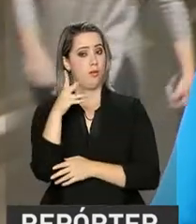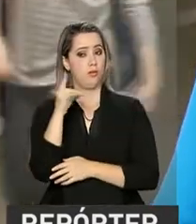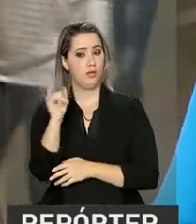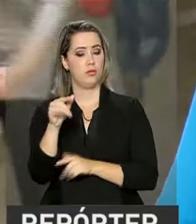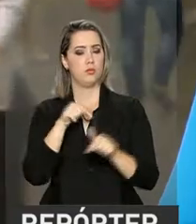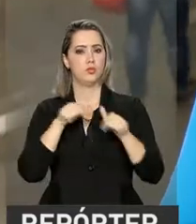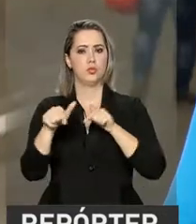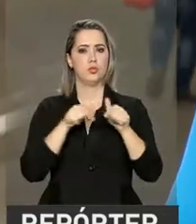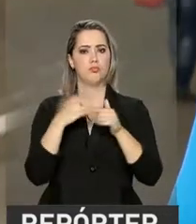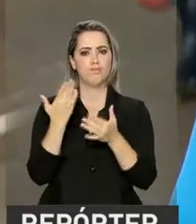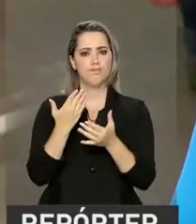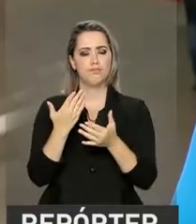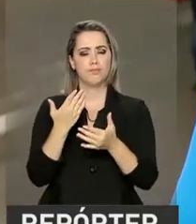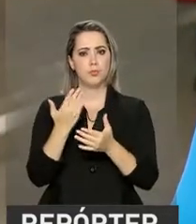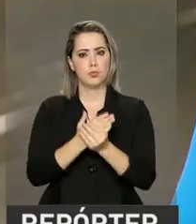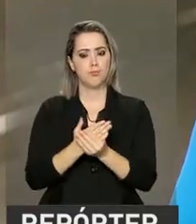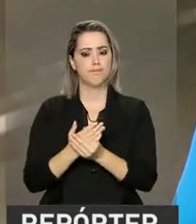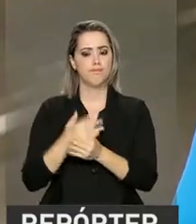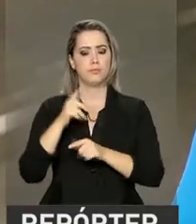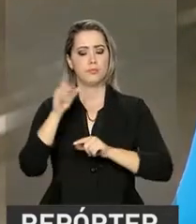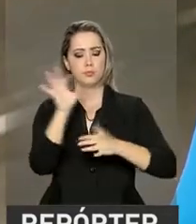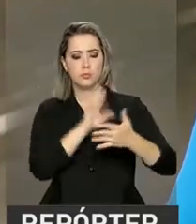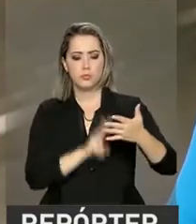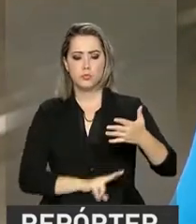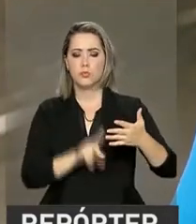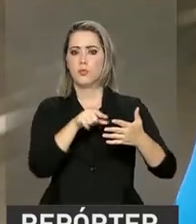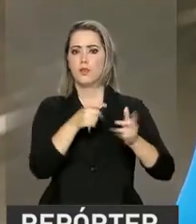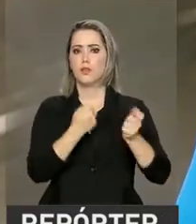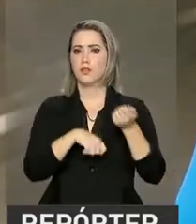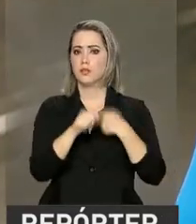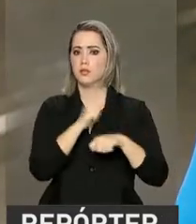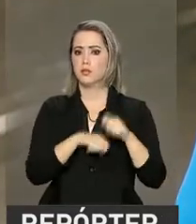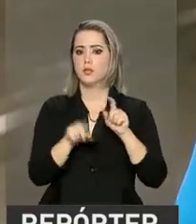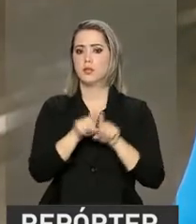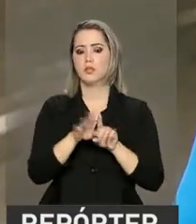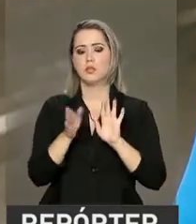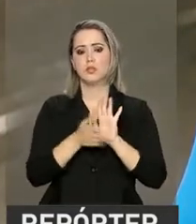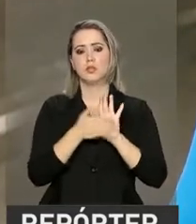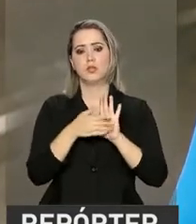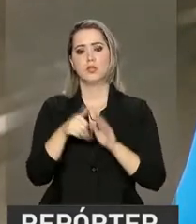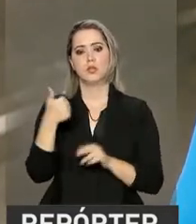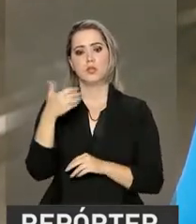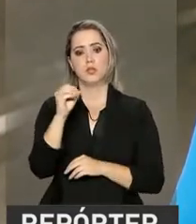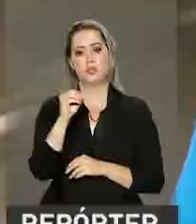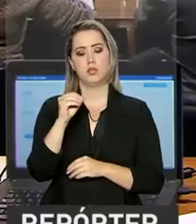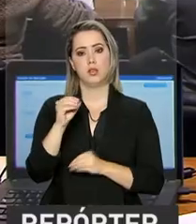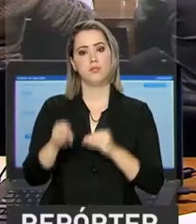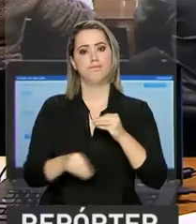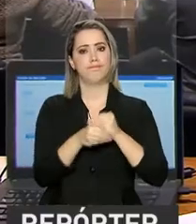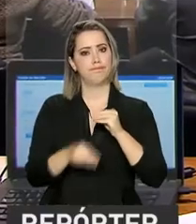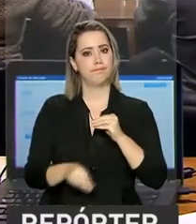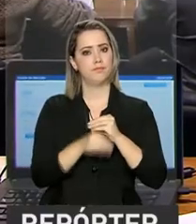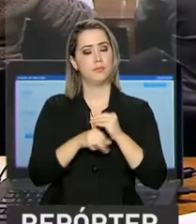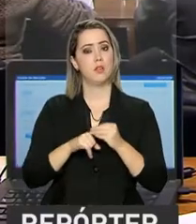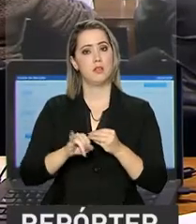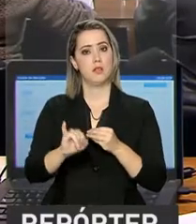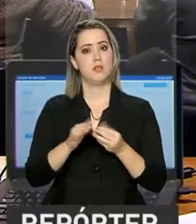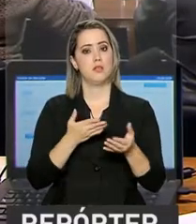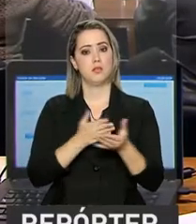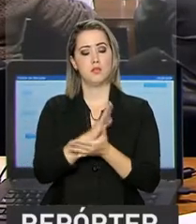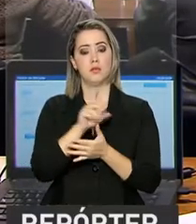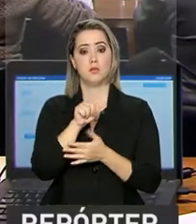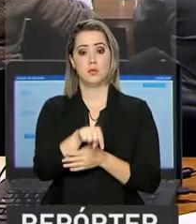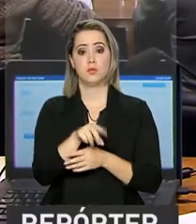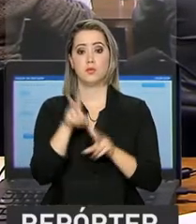dias de tramitação na Comissão de Assuntos Econômicos, a proposta já recebeu 10 emendas. Se for aprovada na